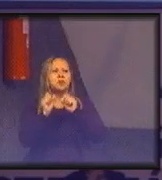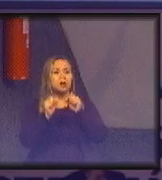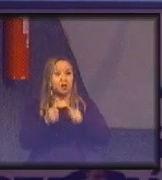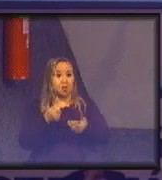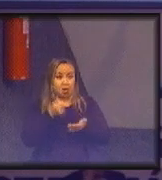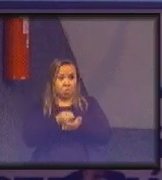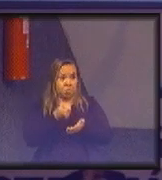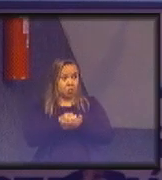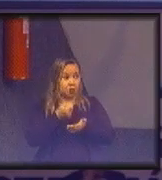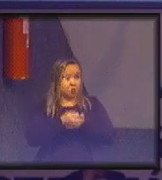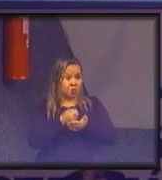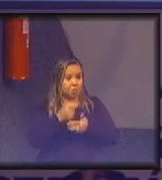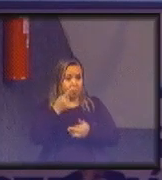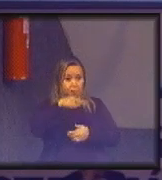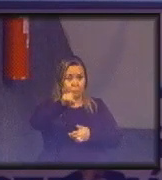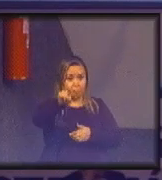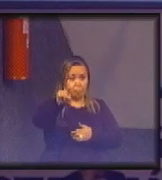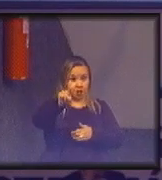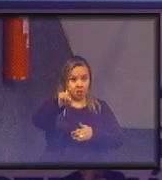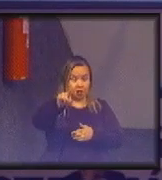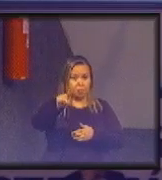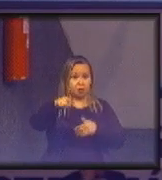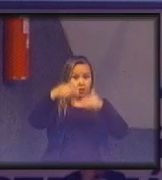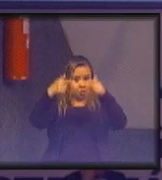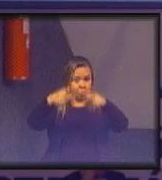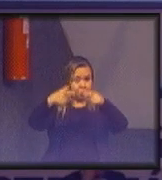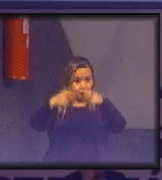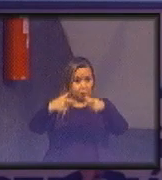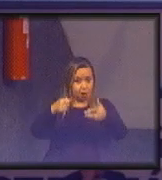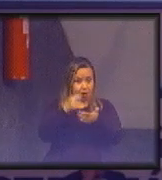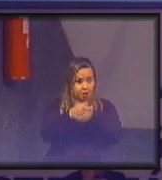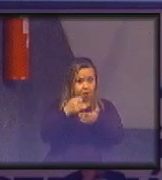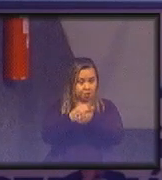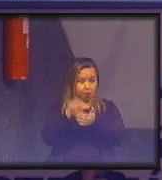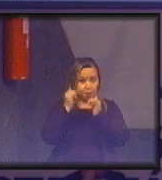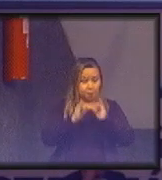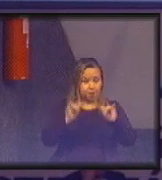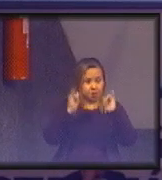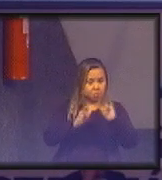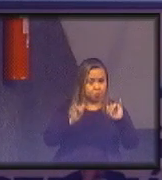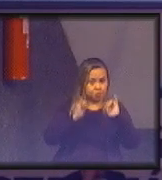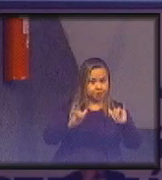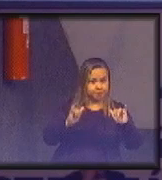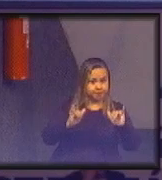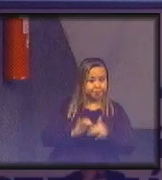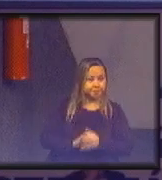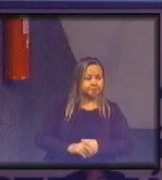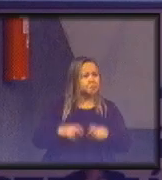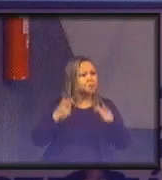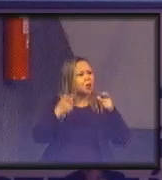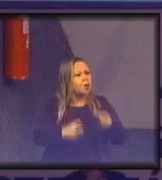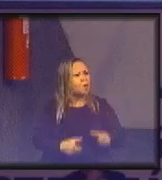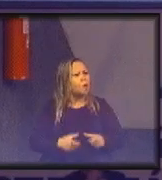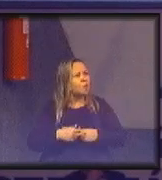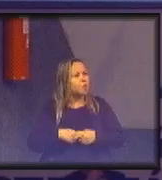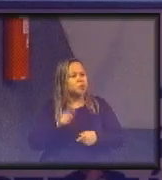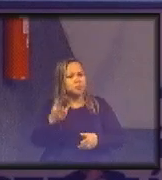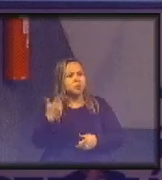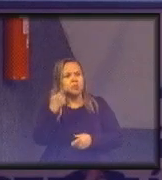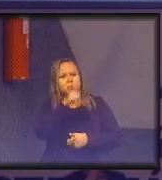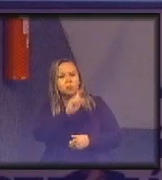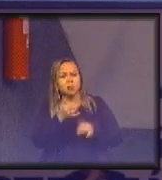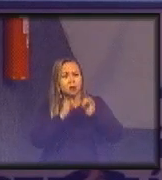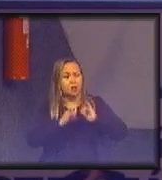obrigava a ir até um ponto físico para comprar informação hoje você adquire essa